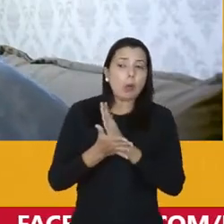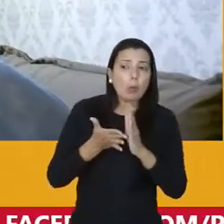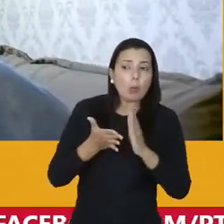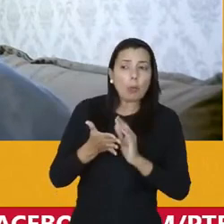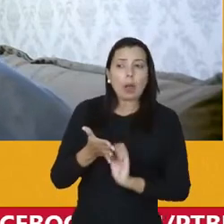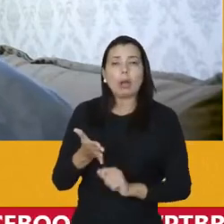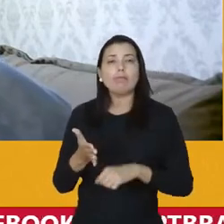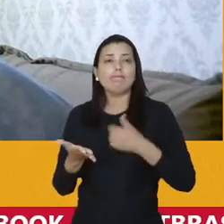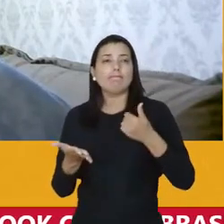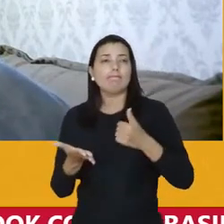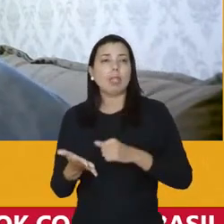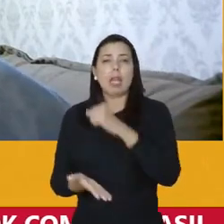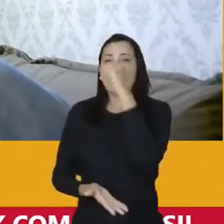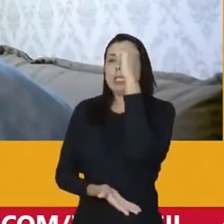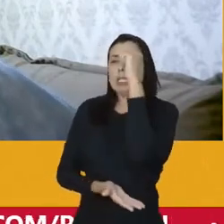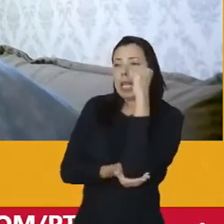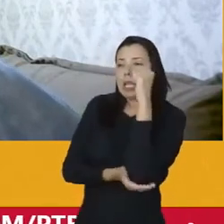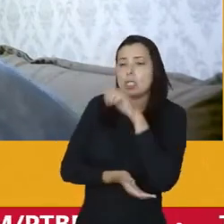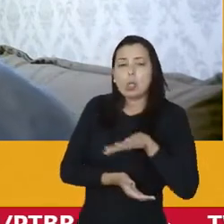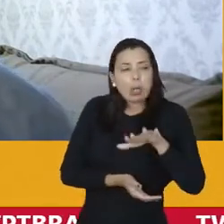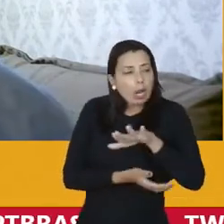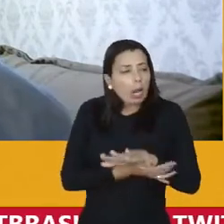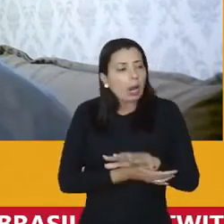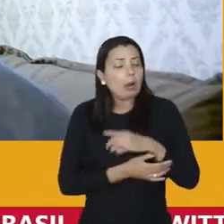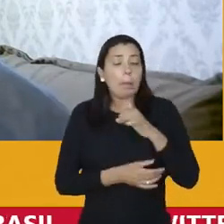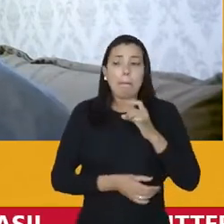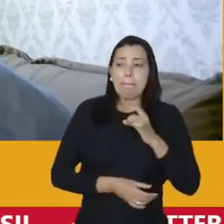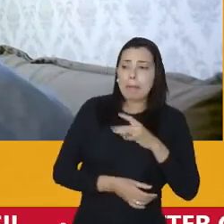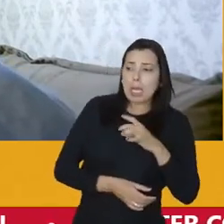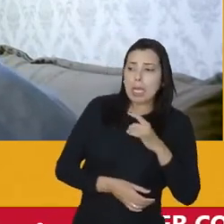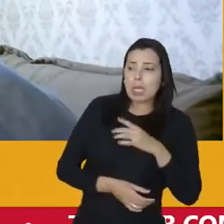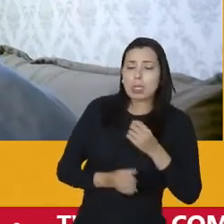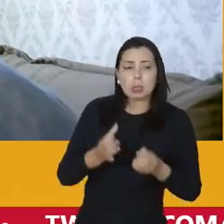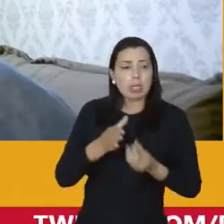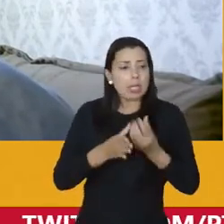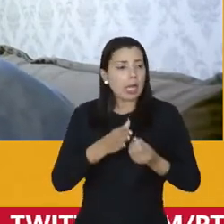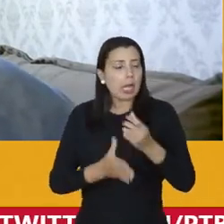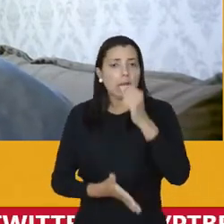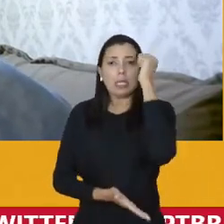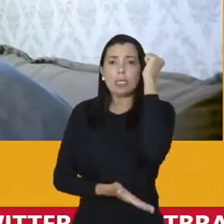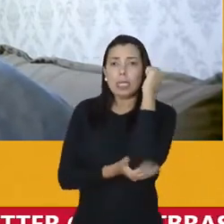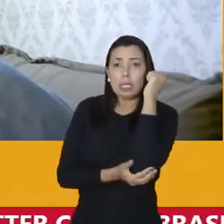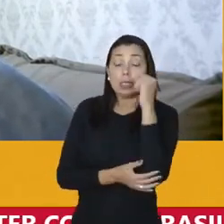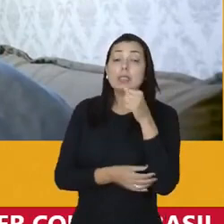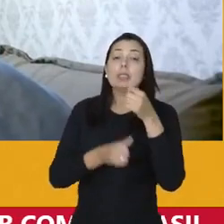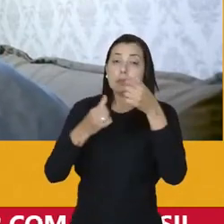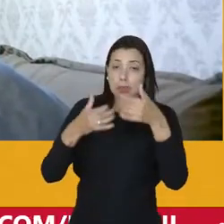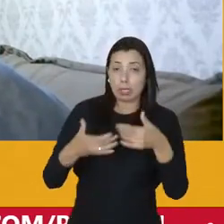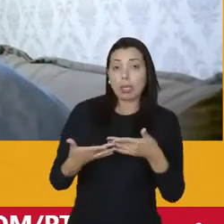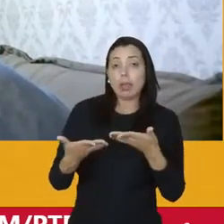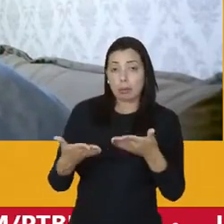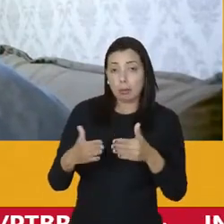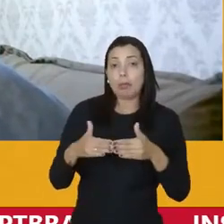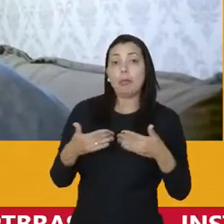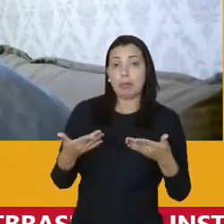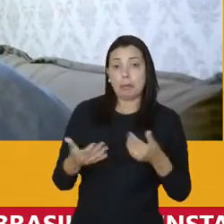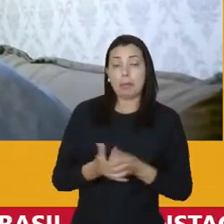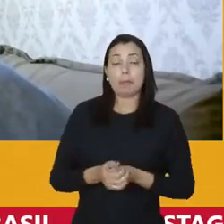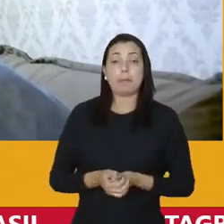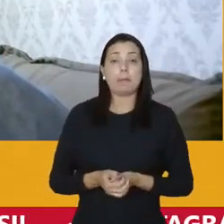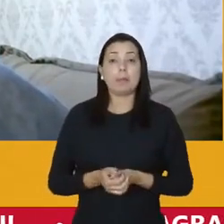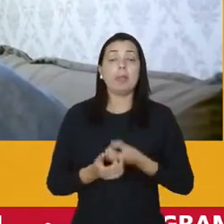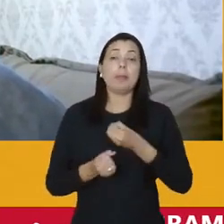setores? Ou foi tranquilo? Ou ficaram com medo de criar resistência? Conta para a gente, Vinícius, como é que foi, querido?